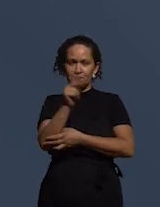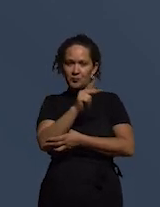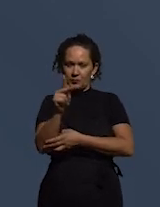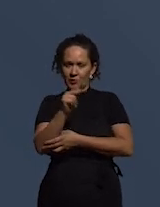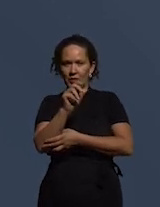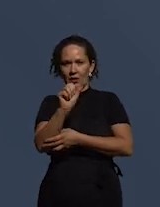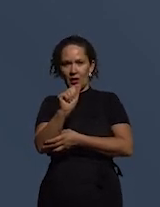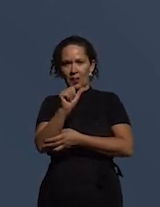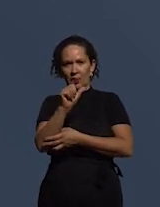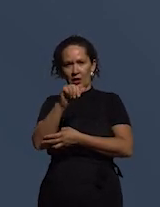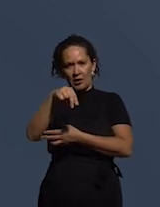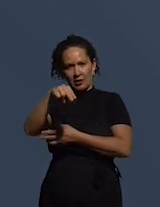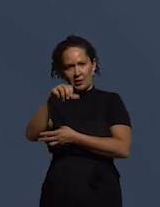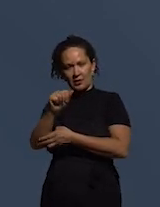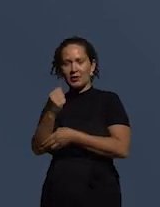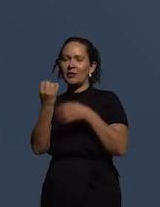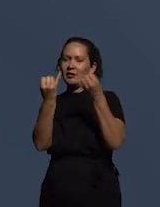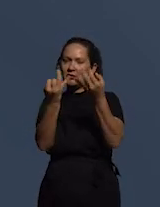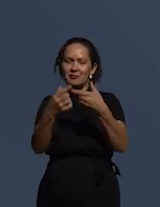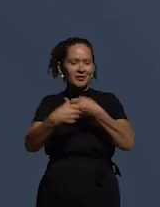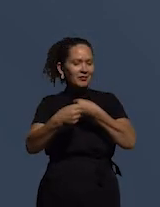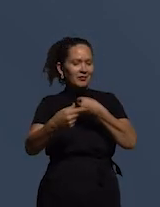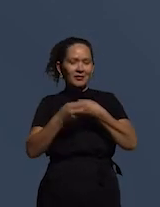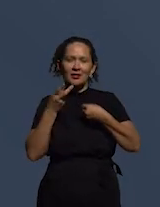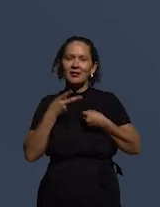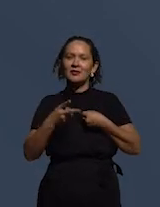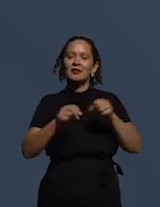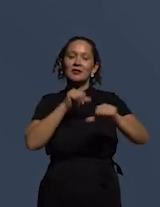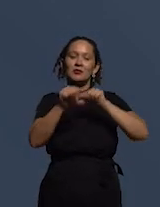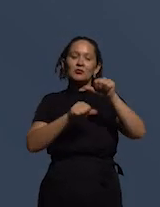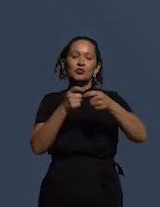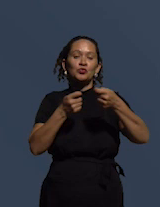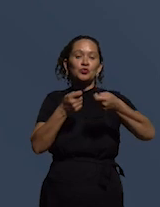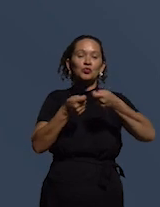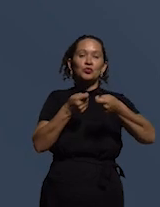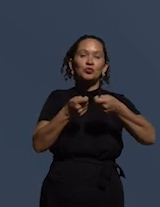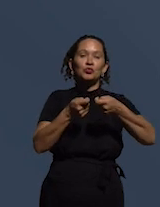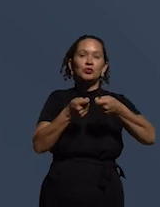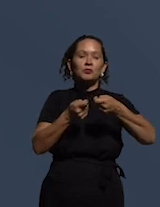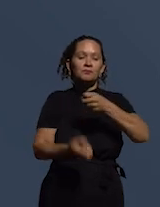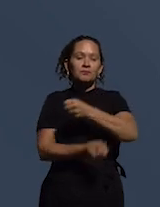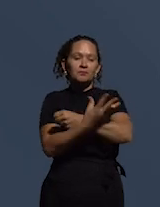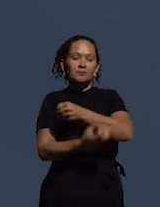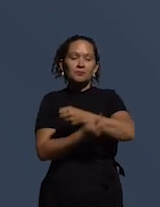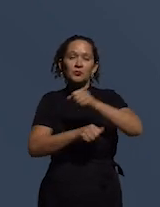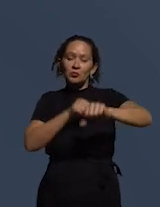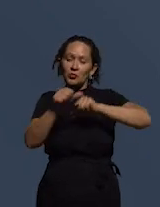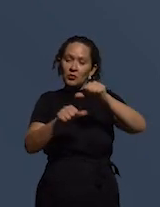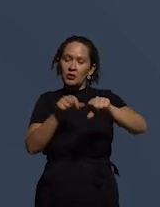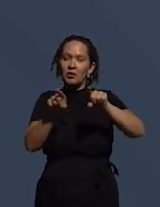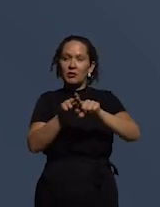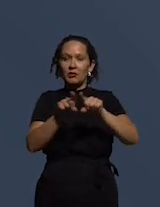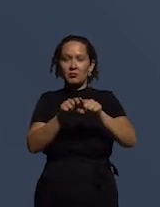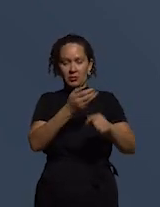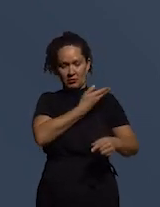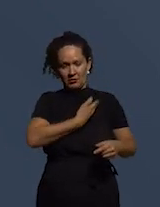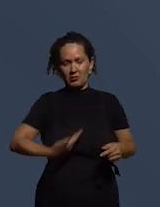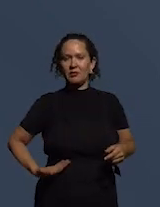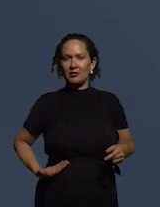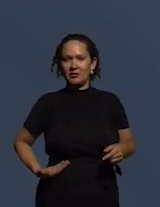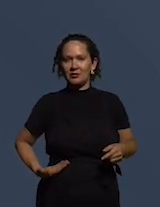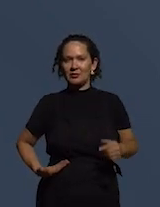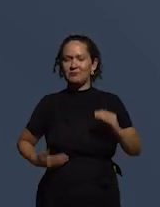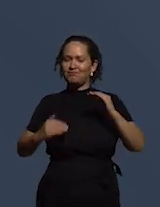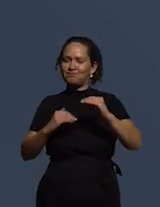Alina sempre destaca que é mudar o controle da corrupção e mudar a integridade na governança é um